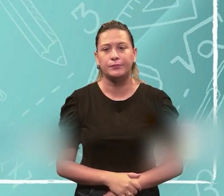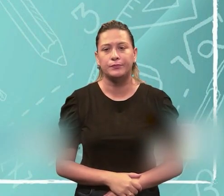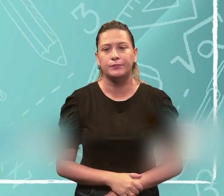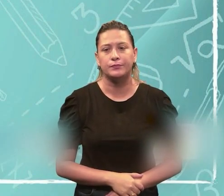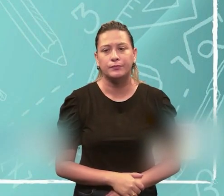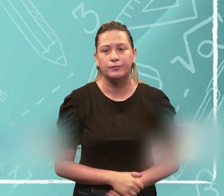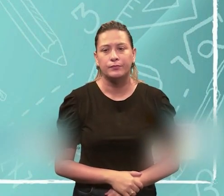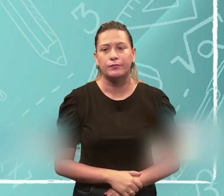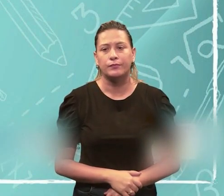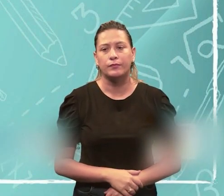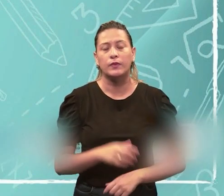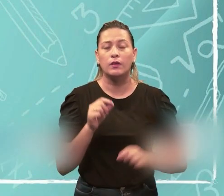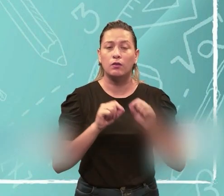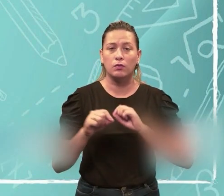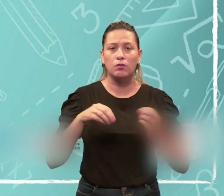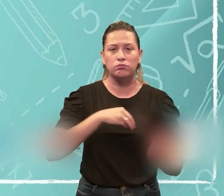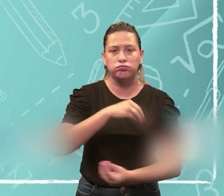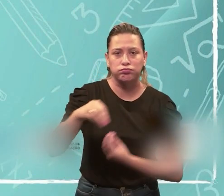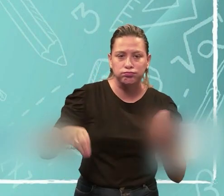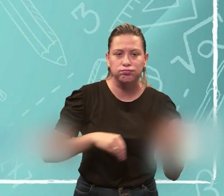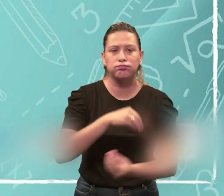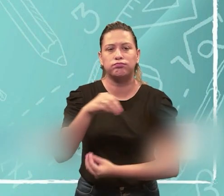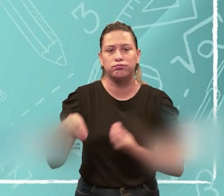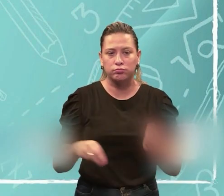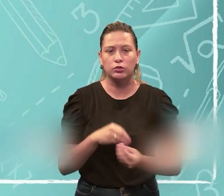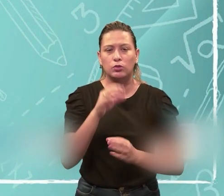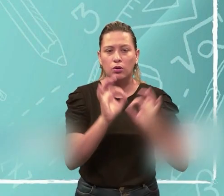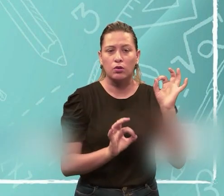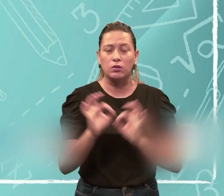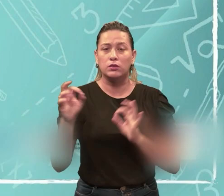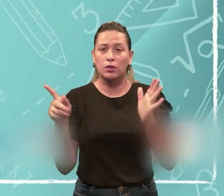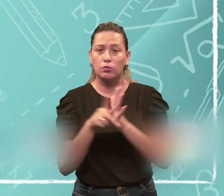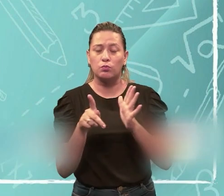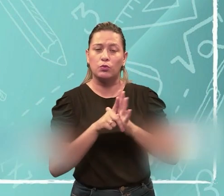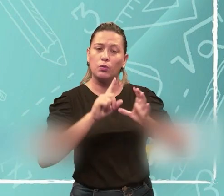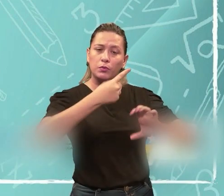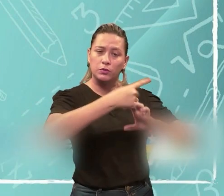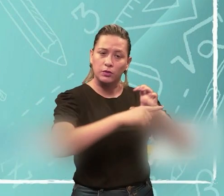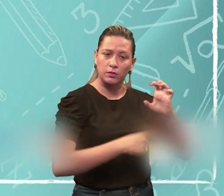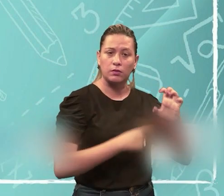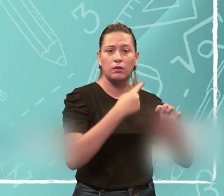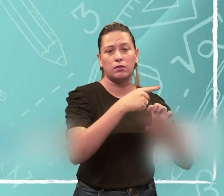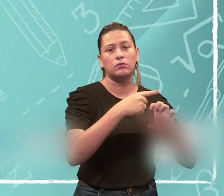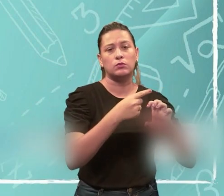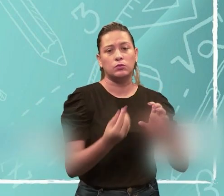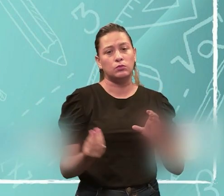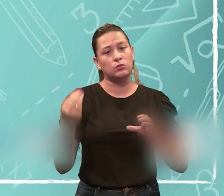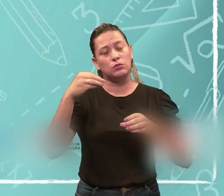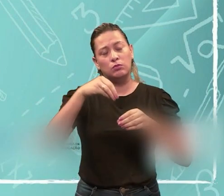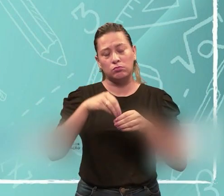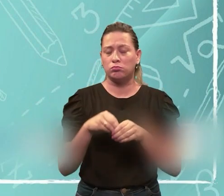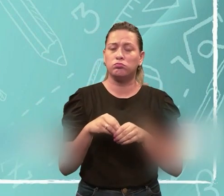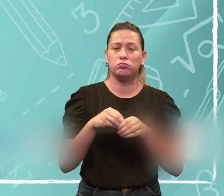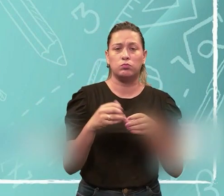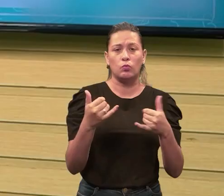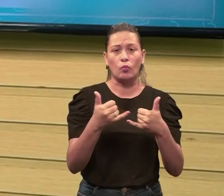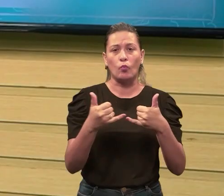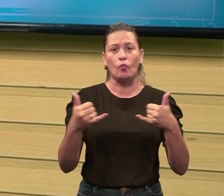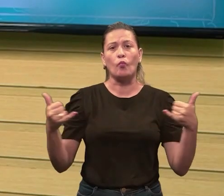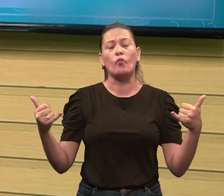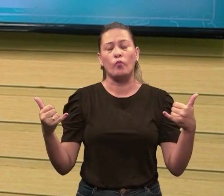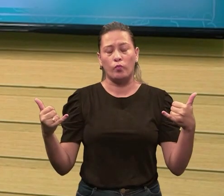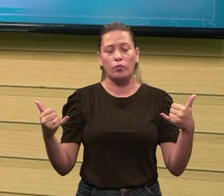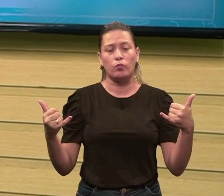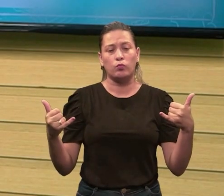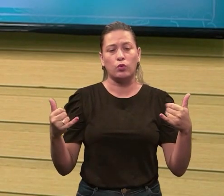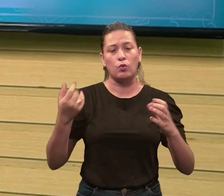definir como uma corrente elétrica sendo, como sendo o fluxo ordenado de elétrons, né, por um meio condutor. Nada mais é do que